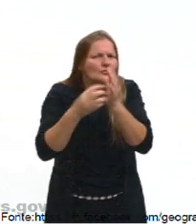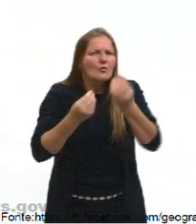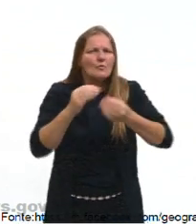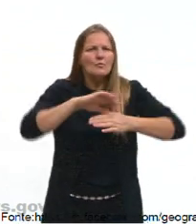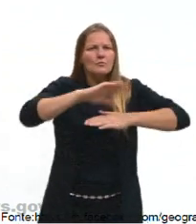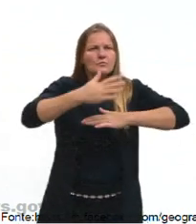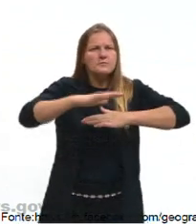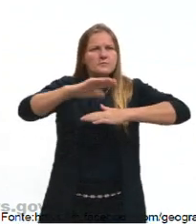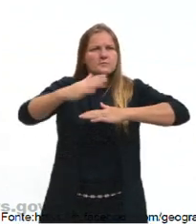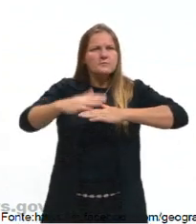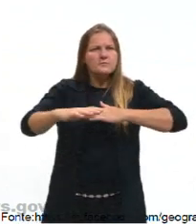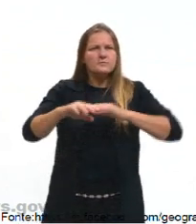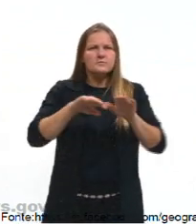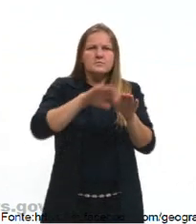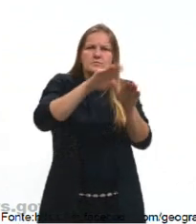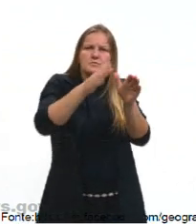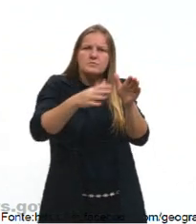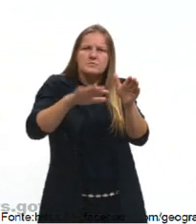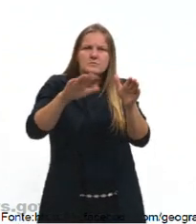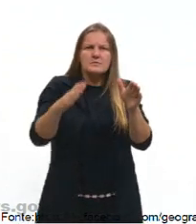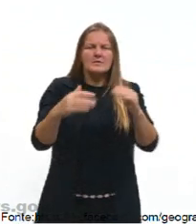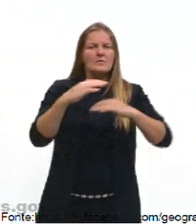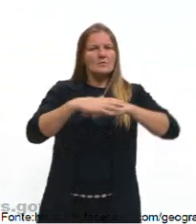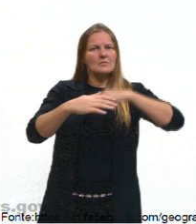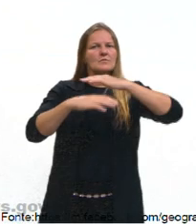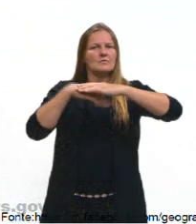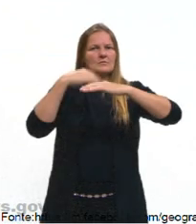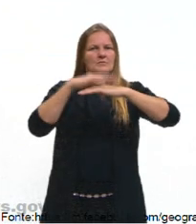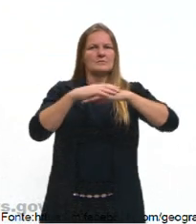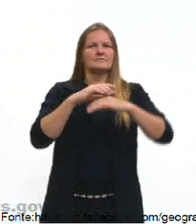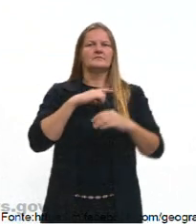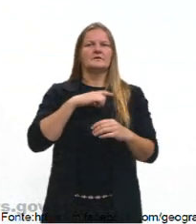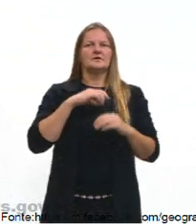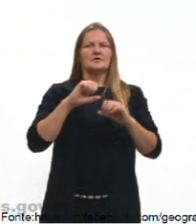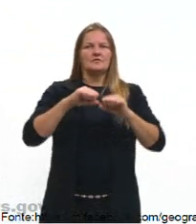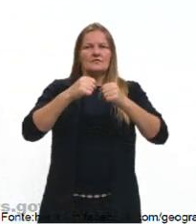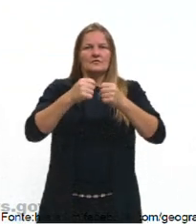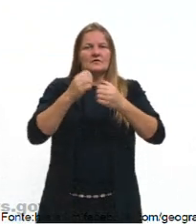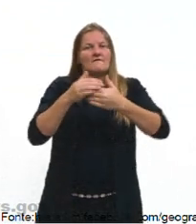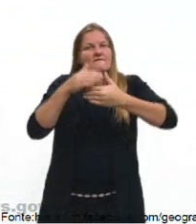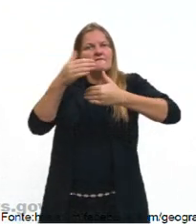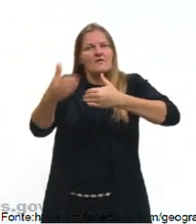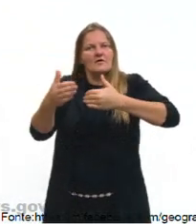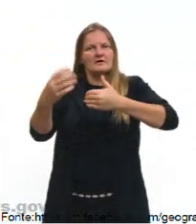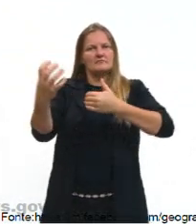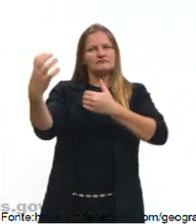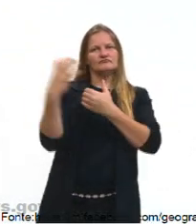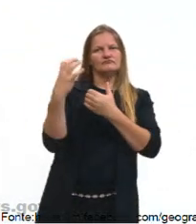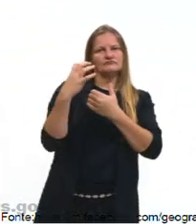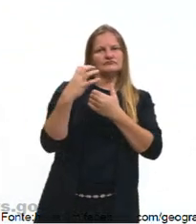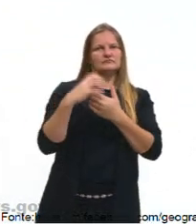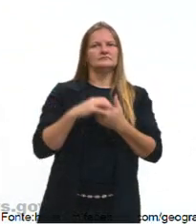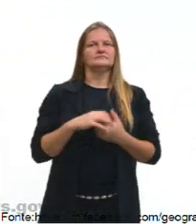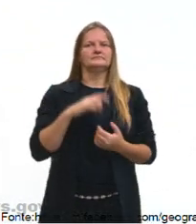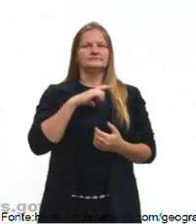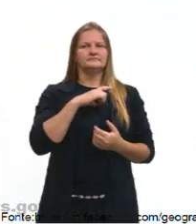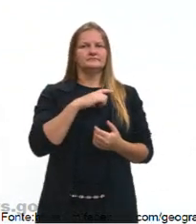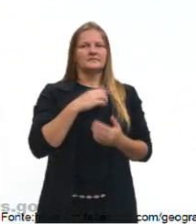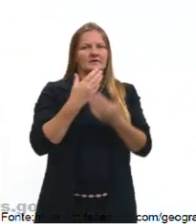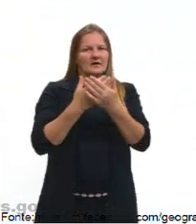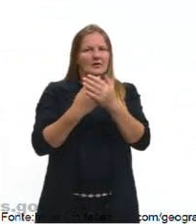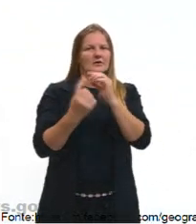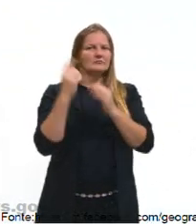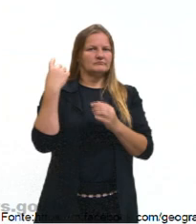relevo, nós construímos esse relevo através das forças endógenas, né? São aquelas forças que a gente viu na aula